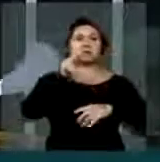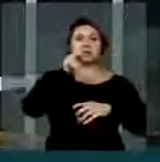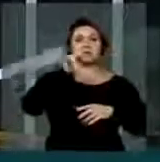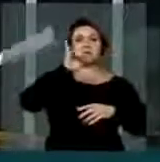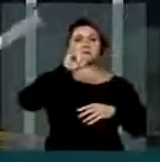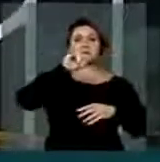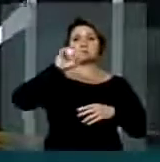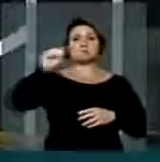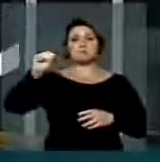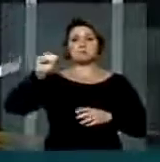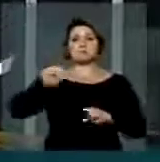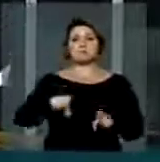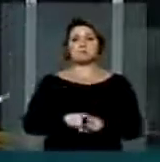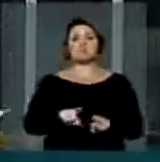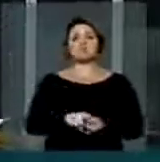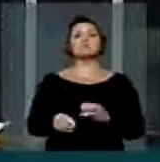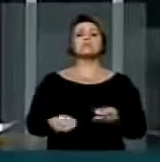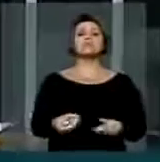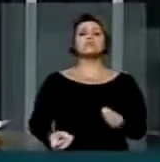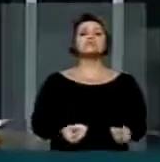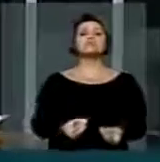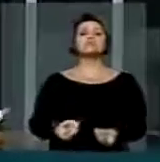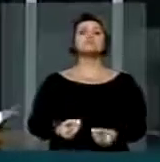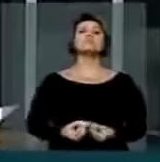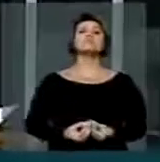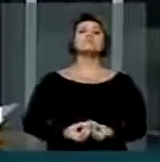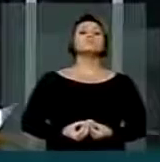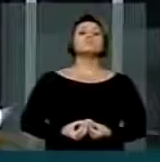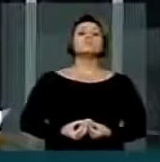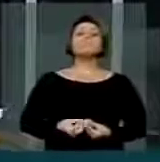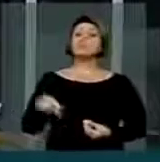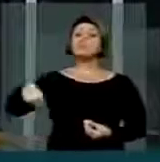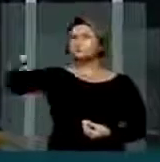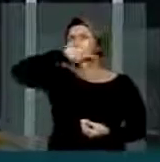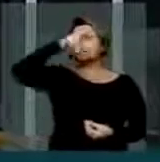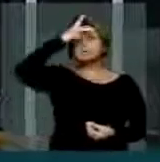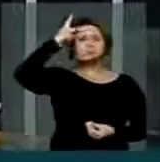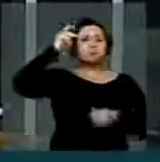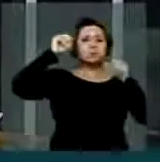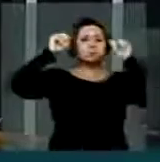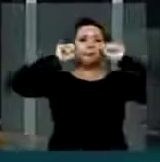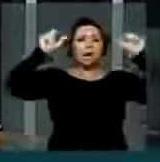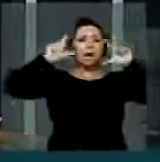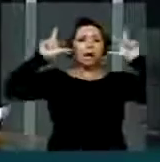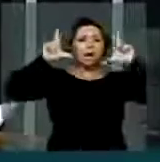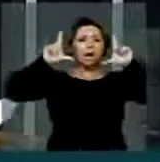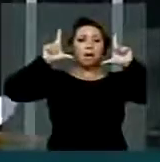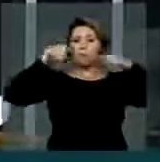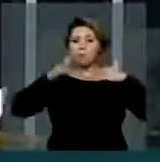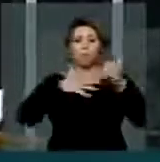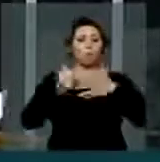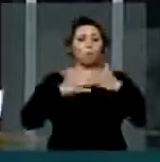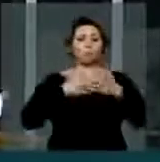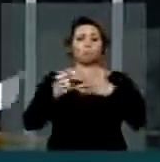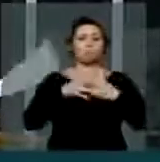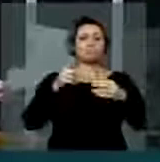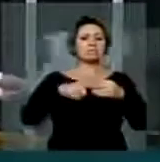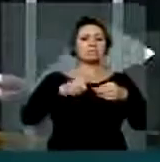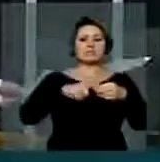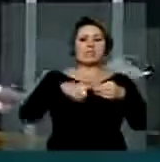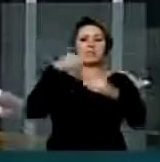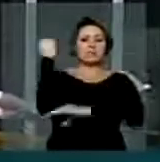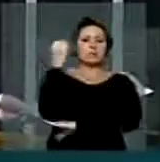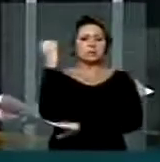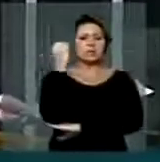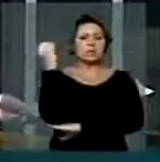despertou atenção em todos nós, independente de se Gaúchos, se Sergipanos, se Baianos, mas